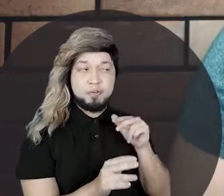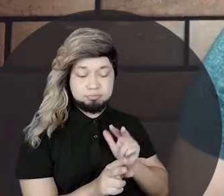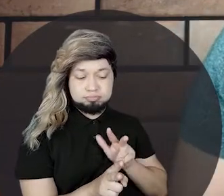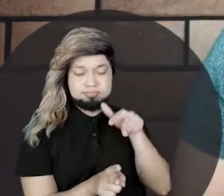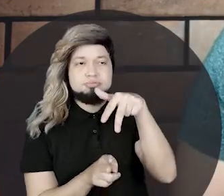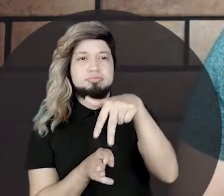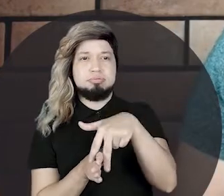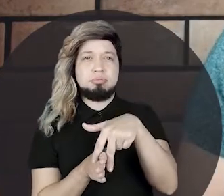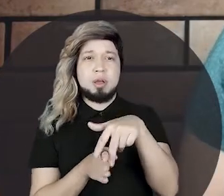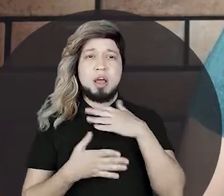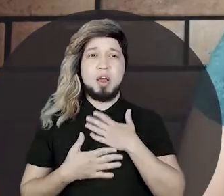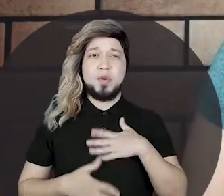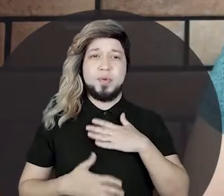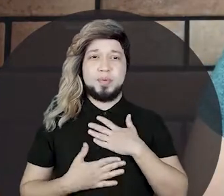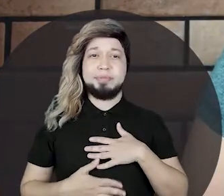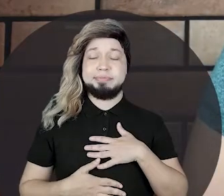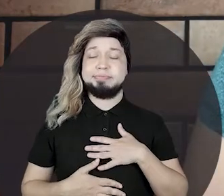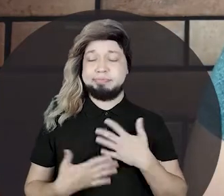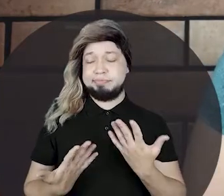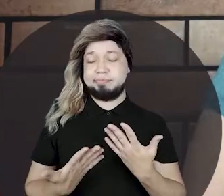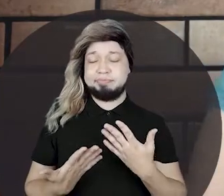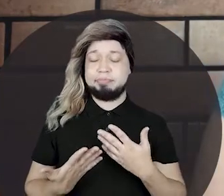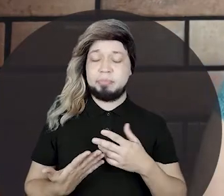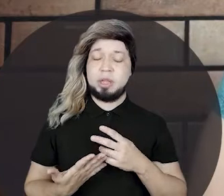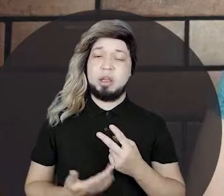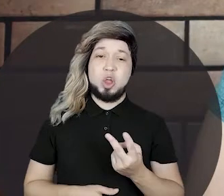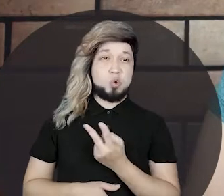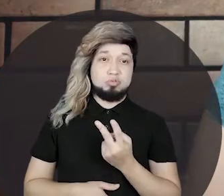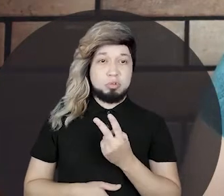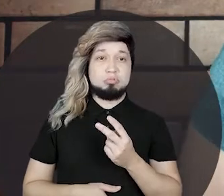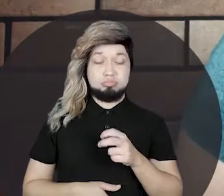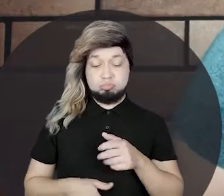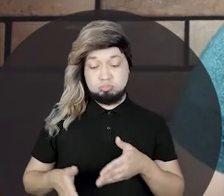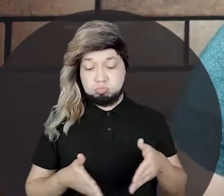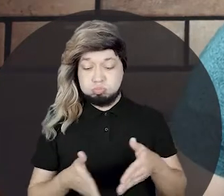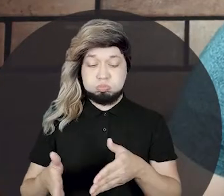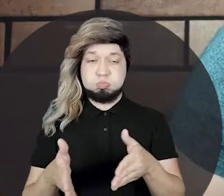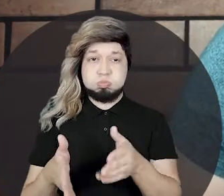jumentinho para eu descansar um pouco. Subiu em cima do jumento e os dois continuaram a caminhar.